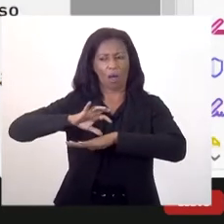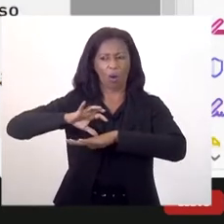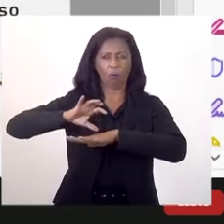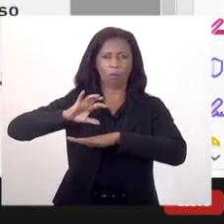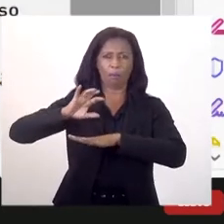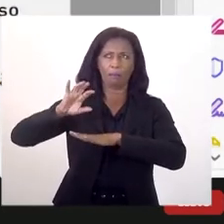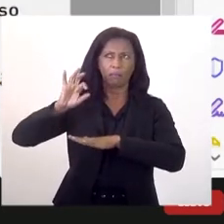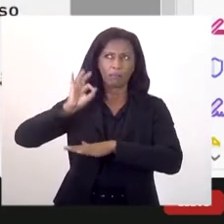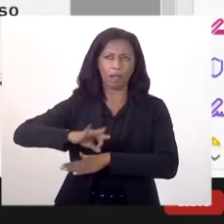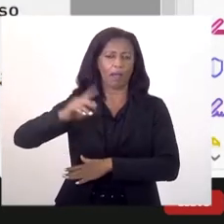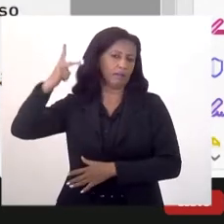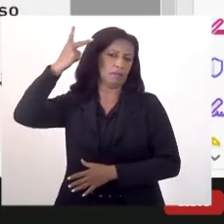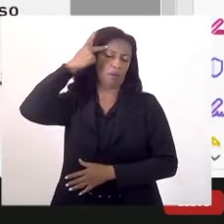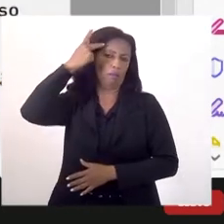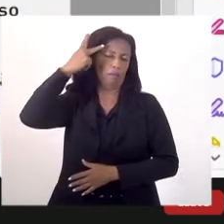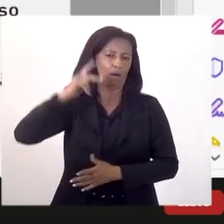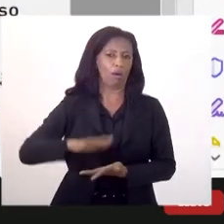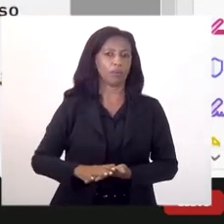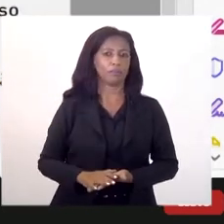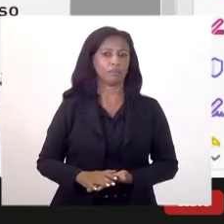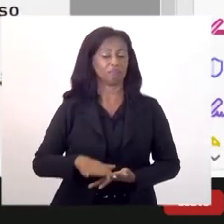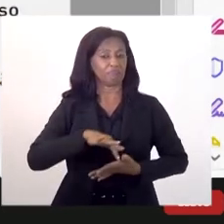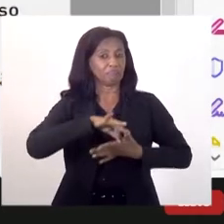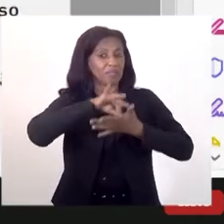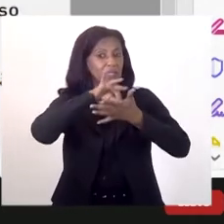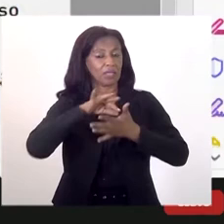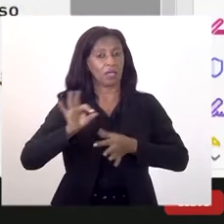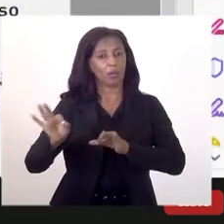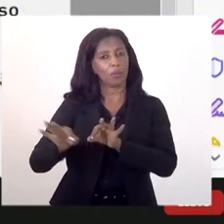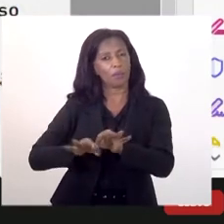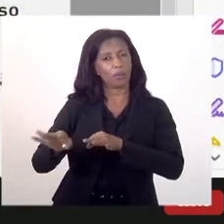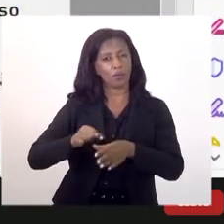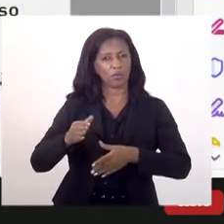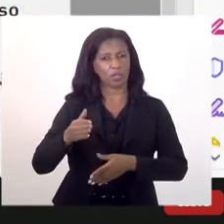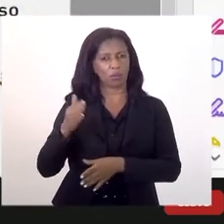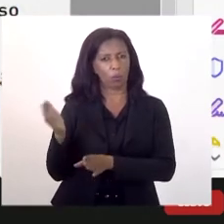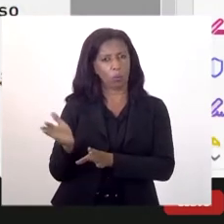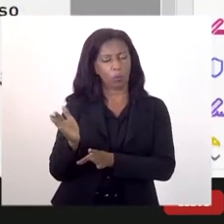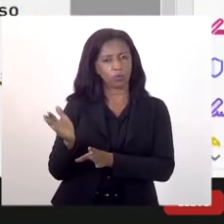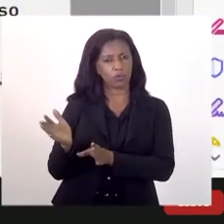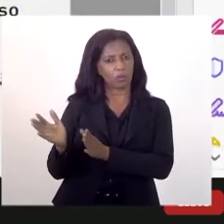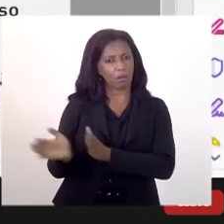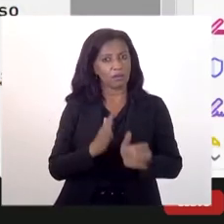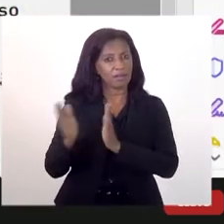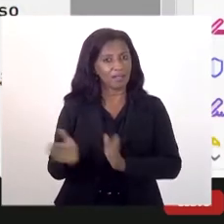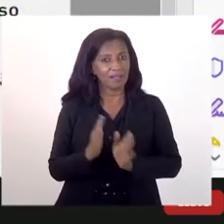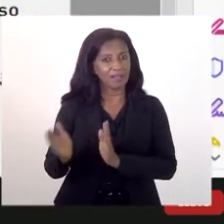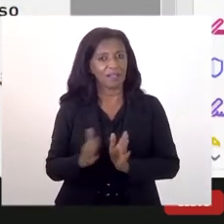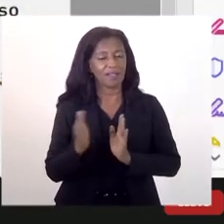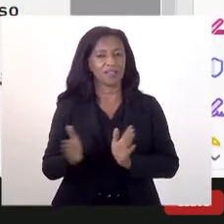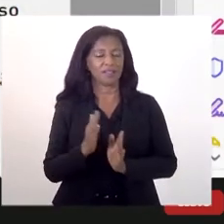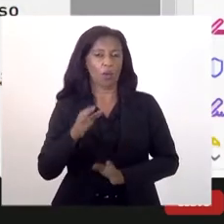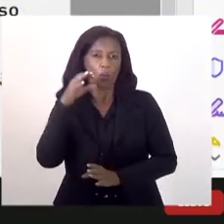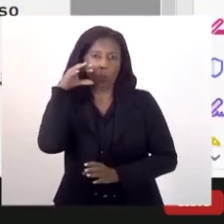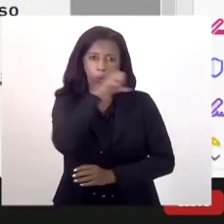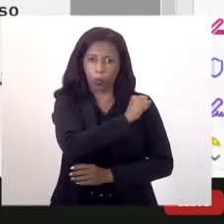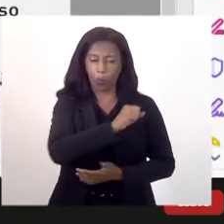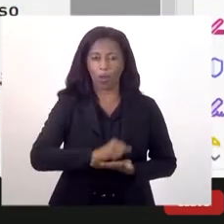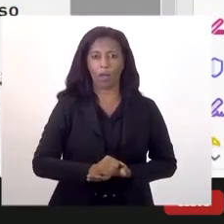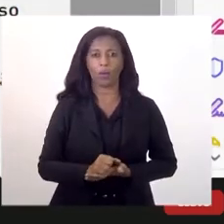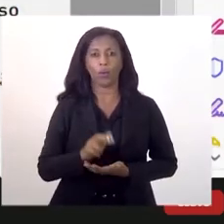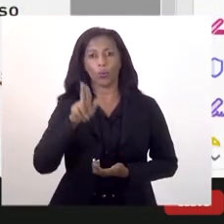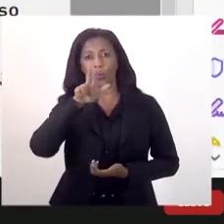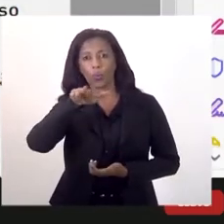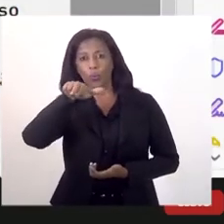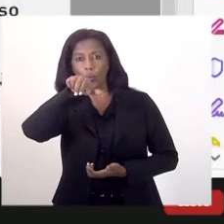Paulo, liderar um projeto de aceleração de tecnologia convergente, utilizar os